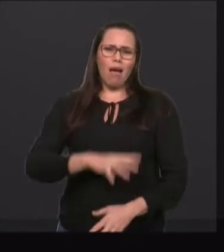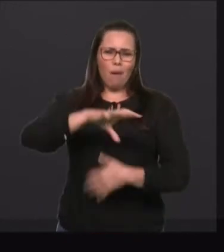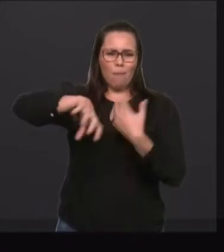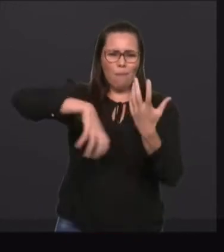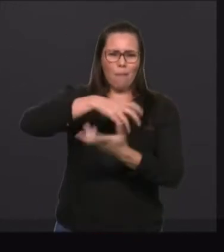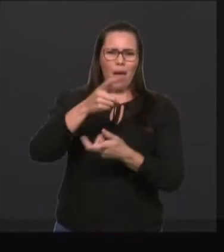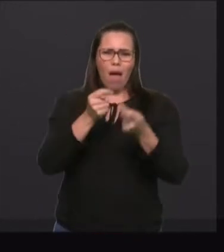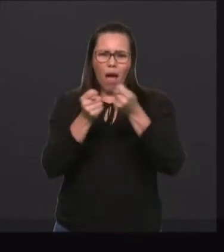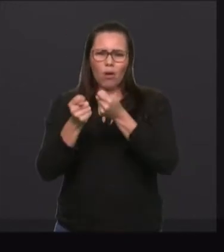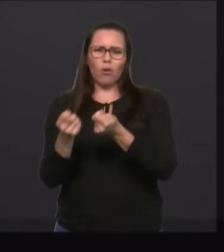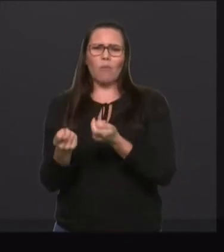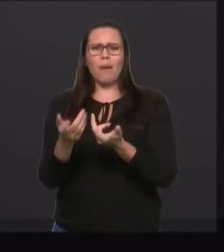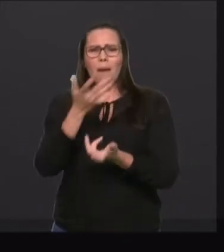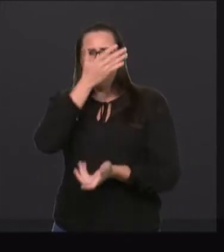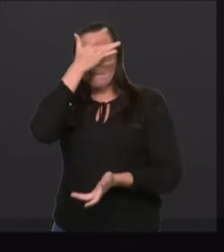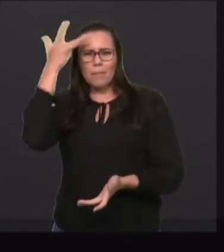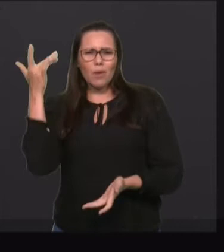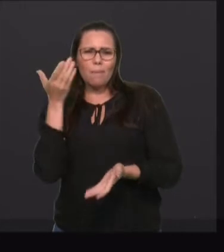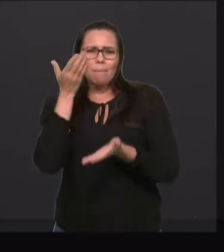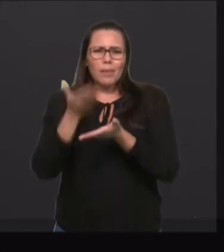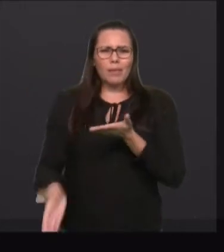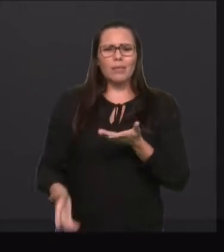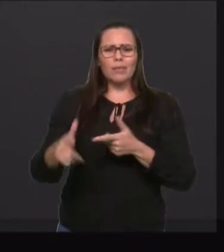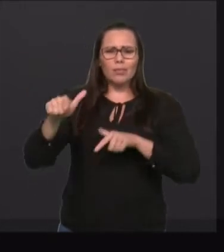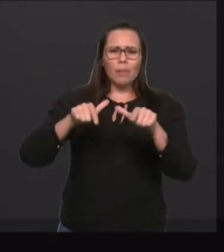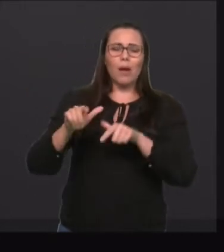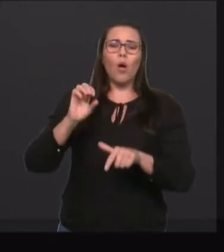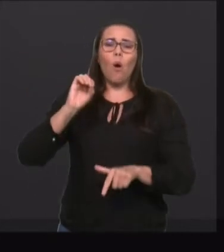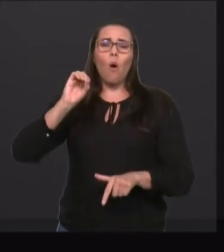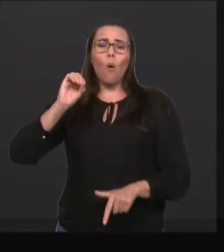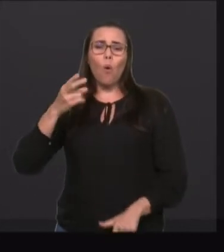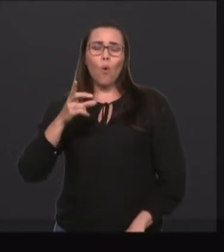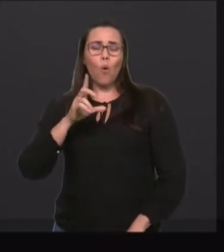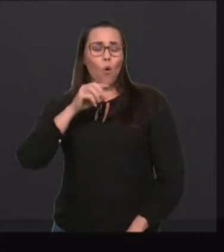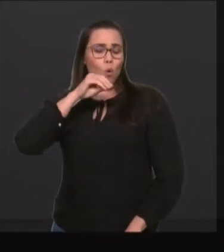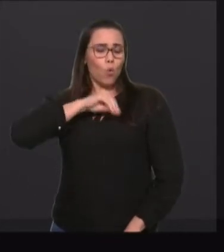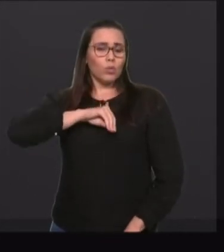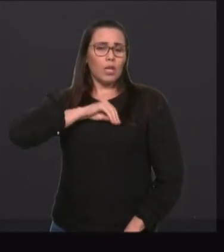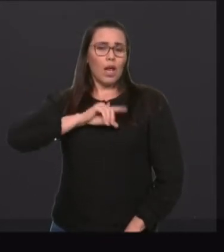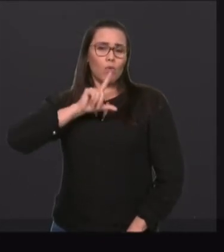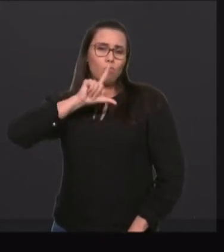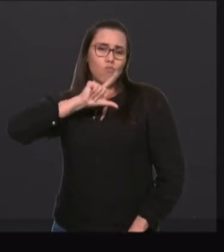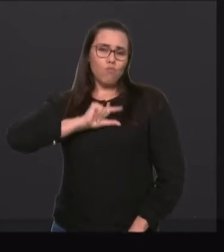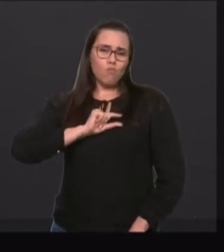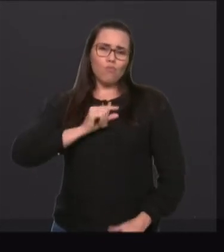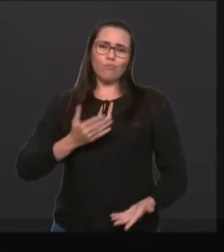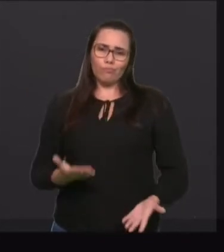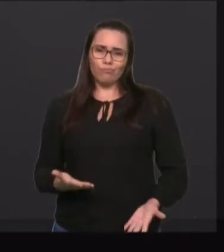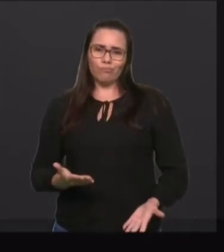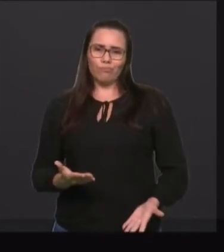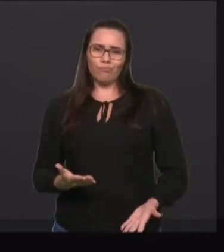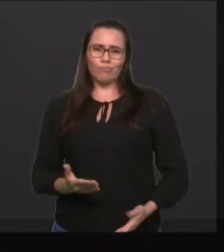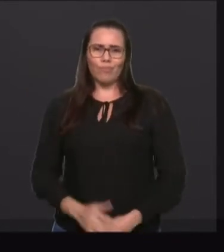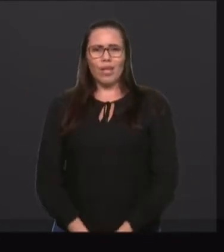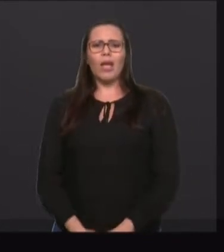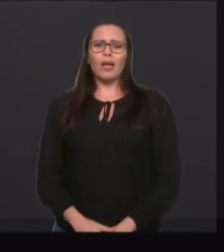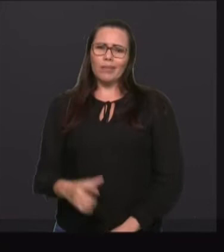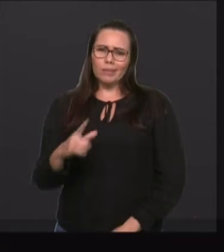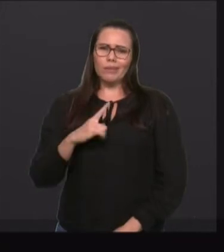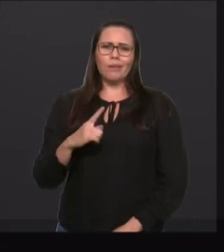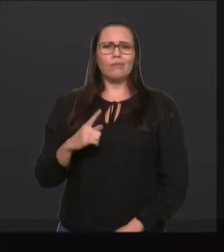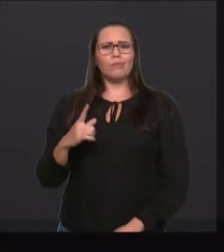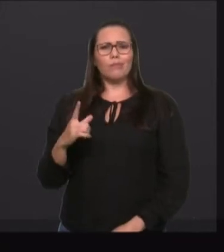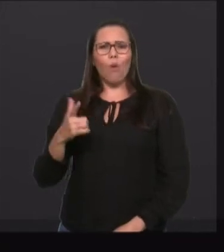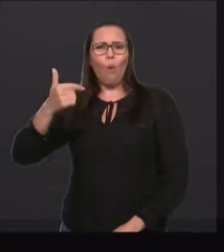E aí muitas pessoas perderam o emprego ou diminuíram as rendas, ou tiveram as despesas aumentadas. Dessa